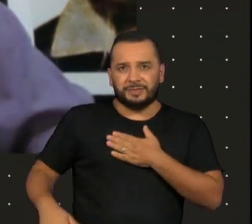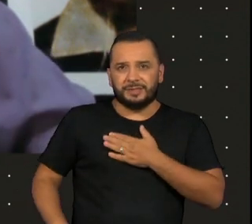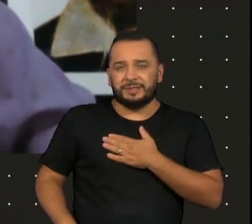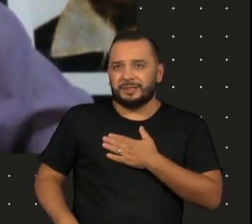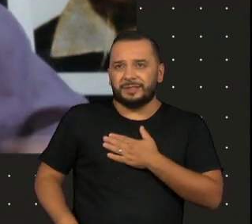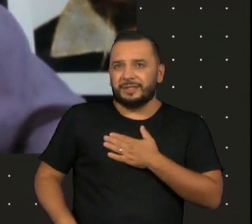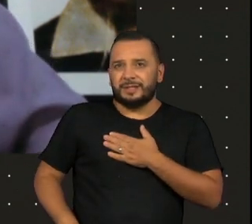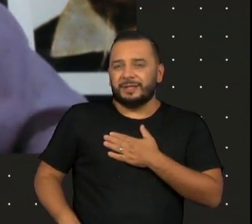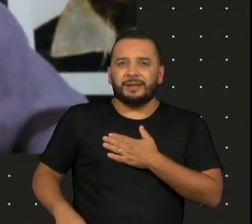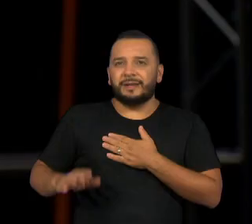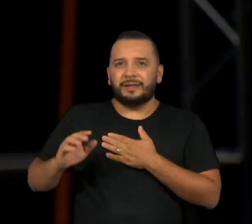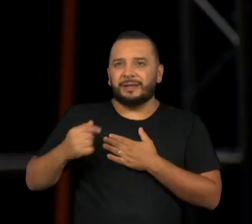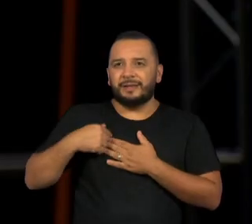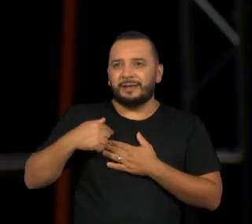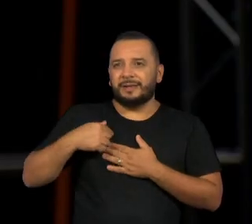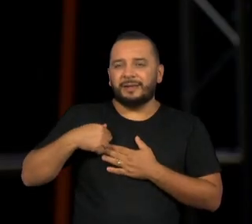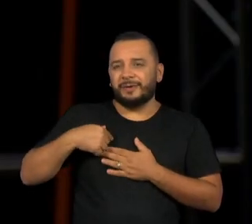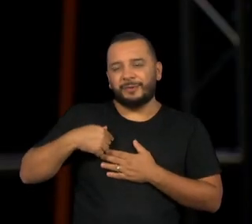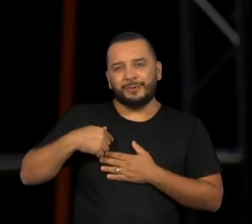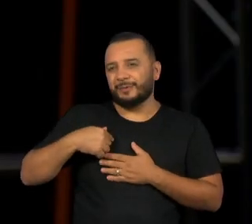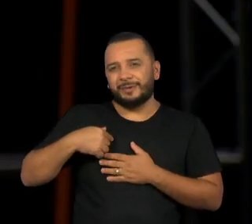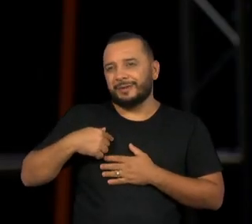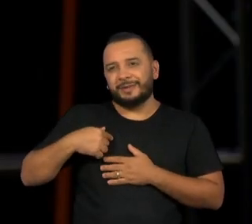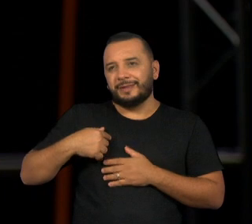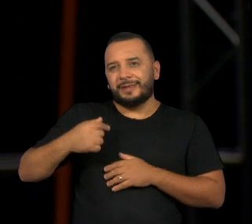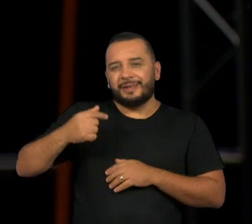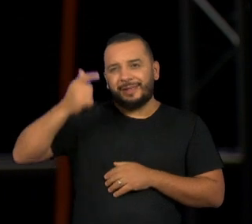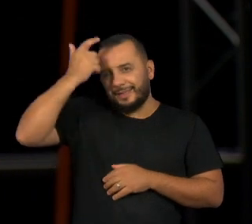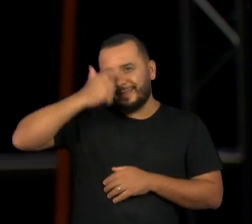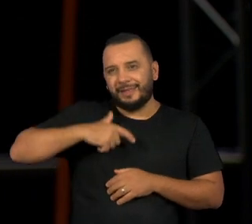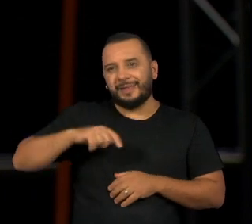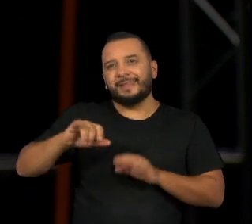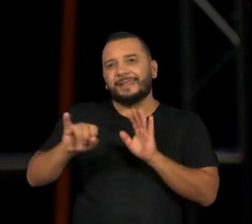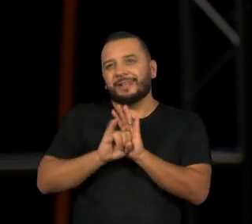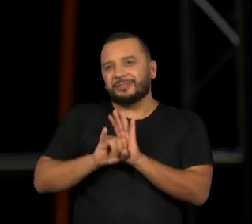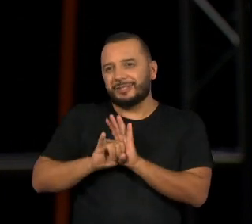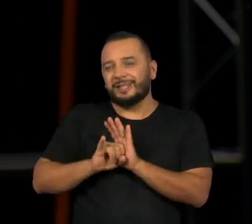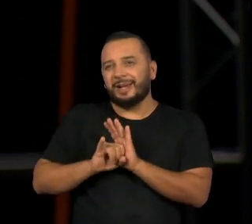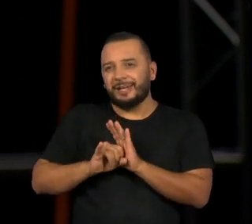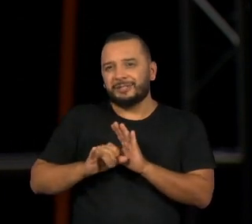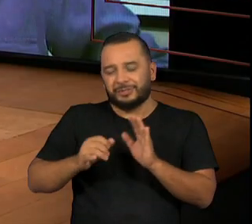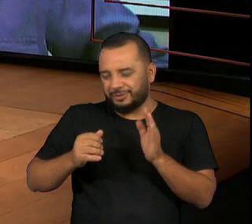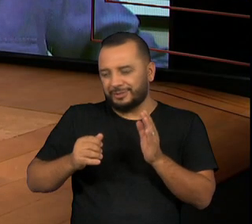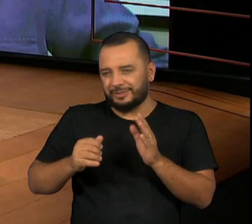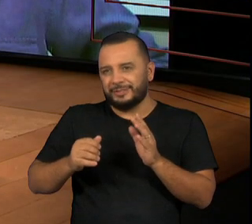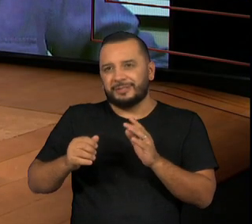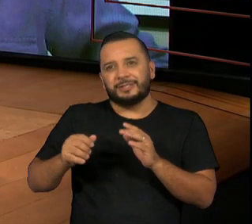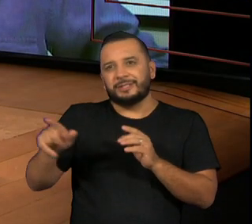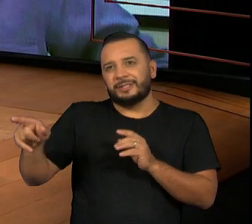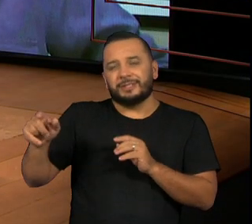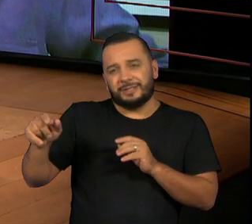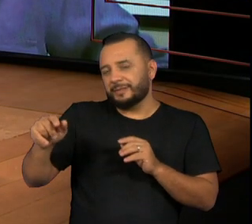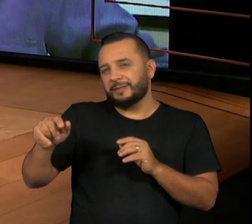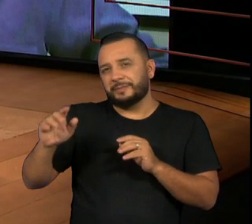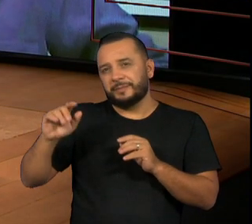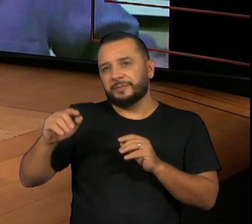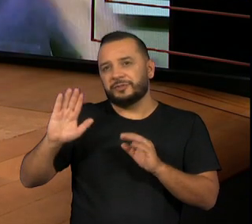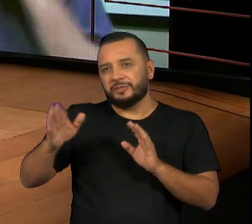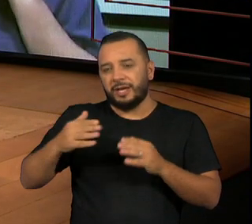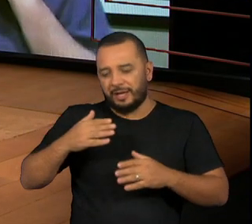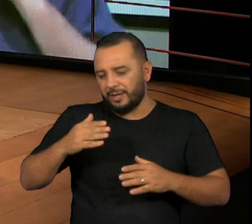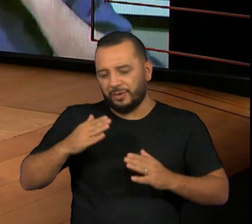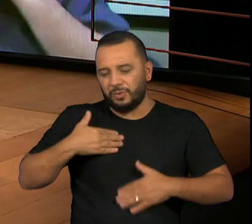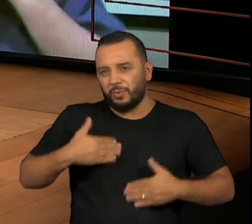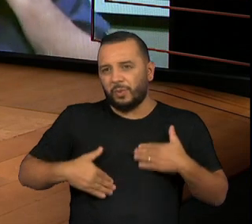identidade ideológica com o Dostoiévski. Eu tenho identidade humana, porque ele, apesar de